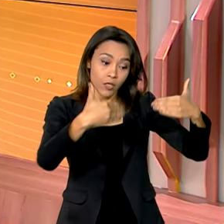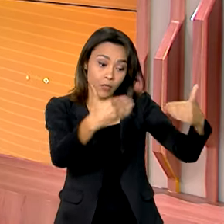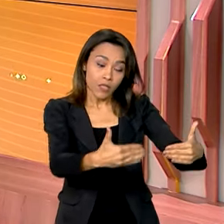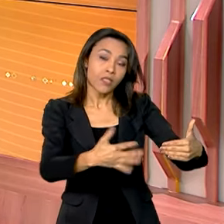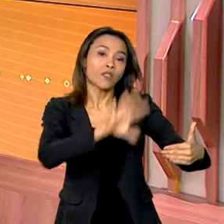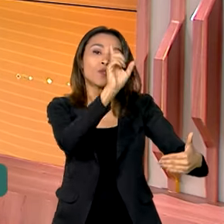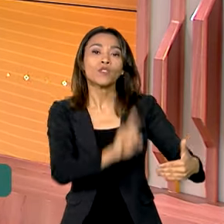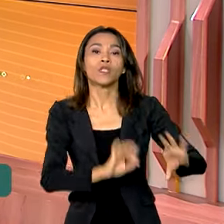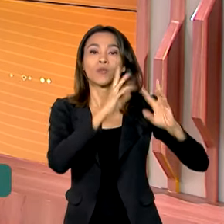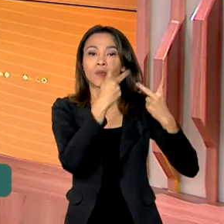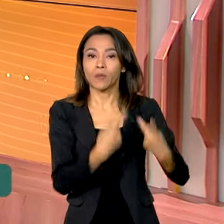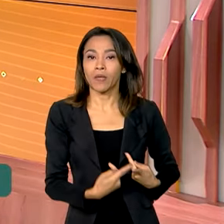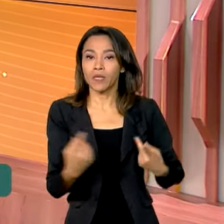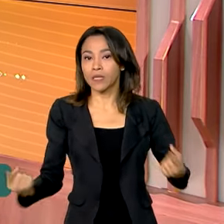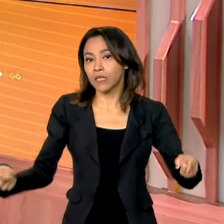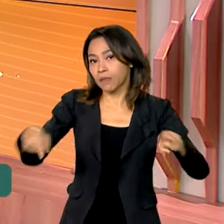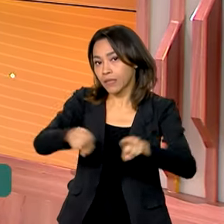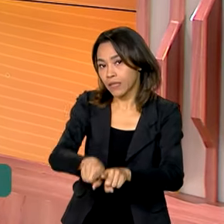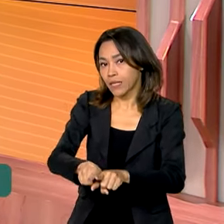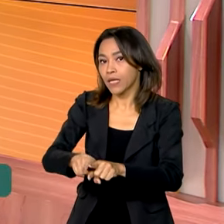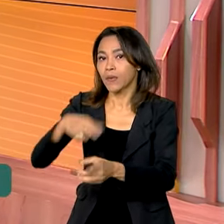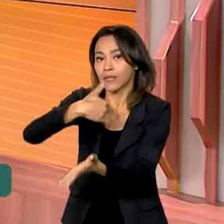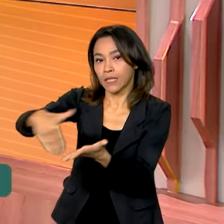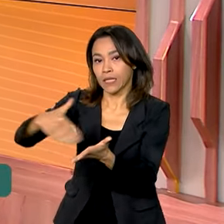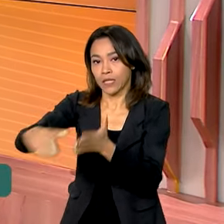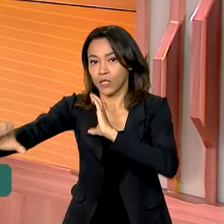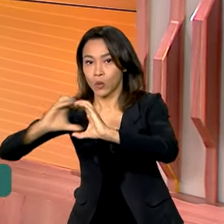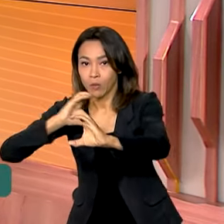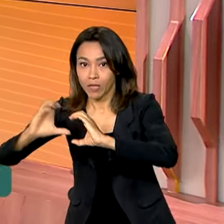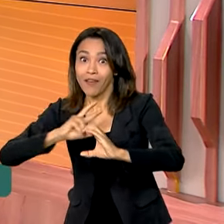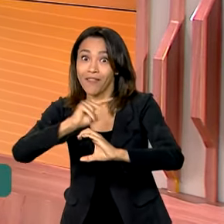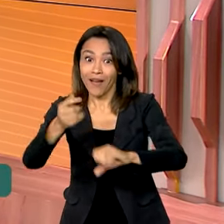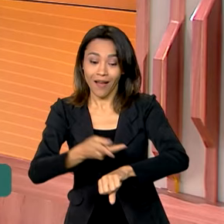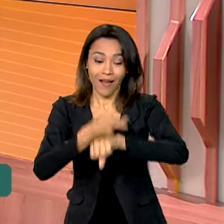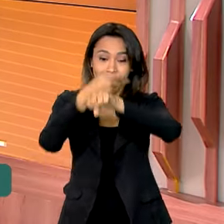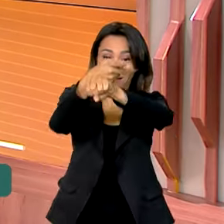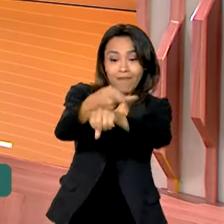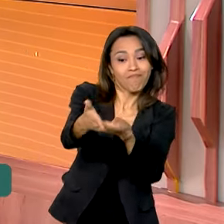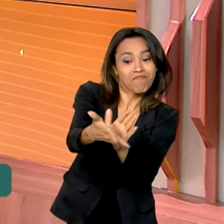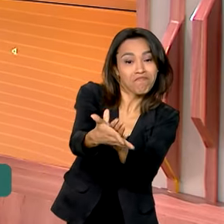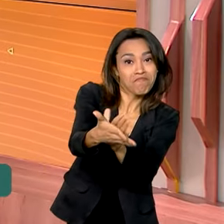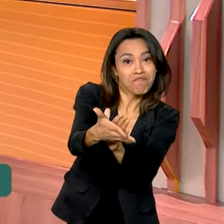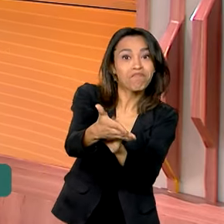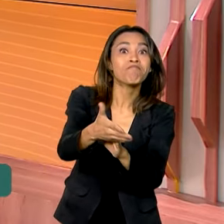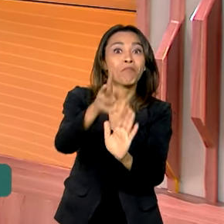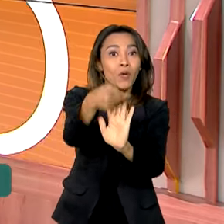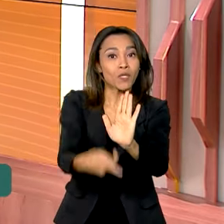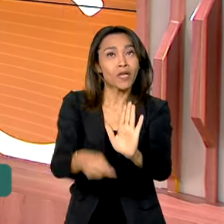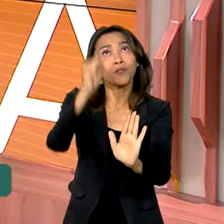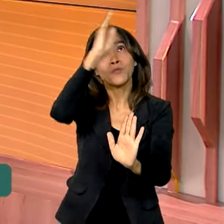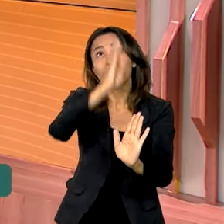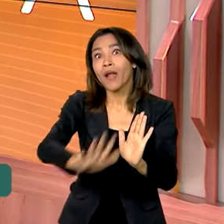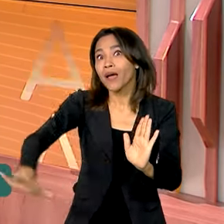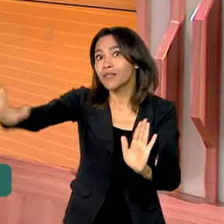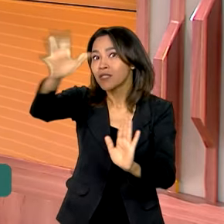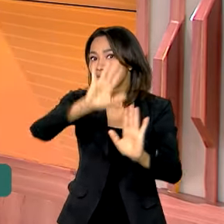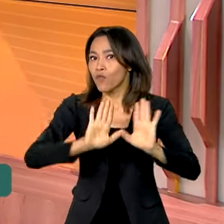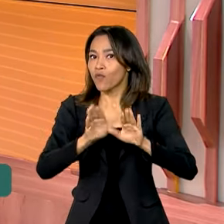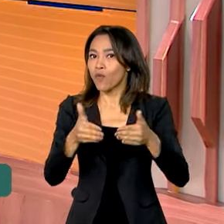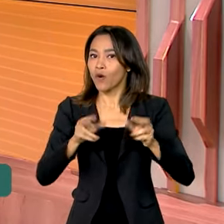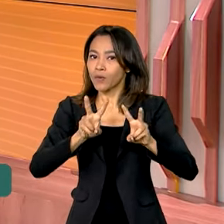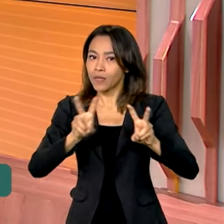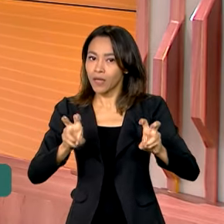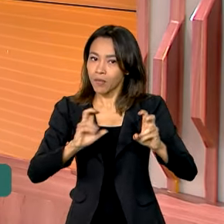Cidadania com a Secretaria de Comunicação Social vai premiar projetos em todo o país voltados para temas como